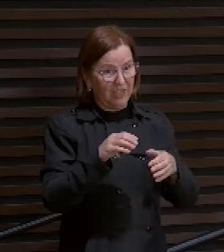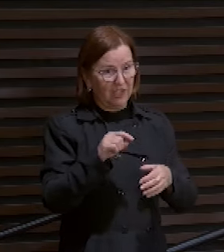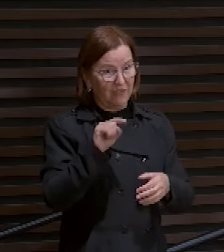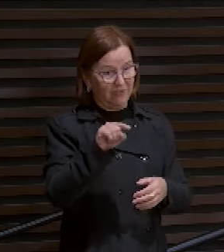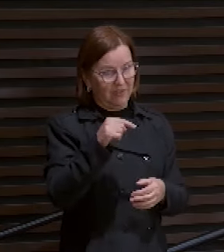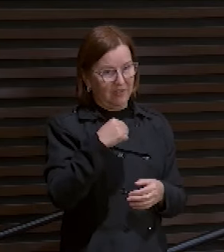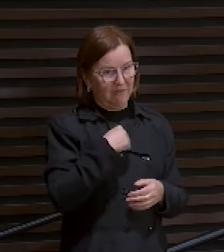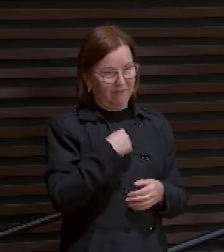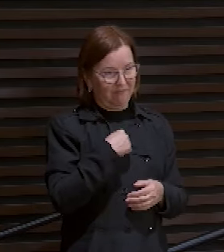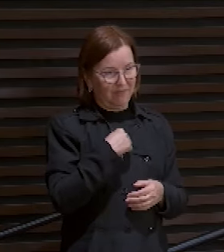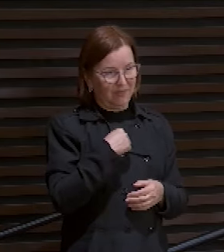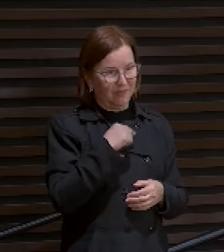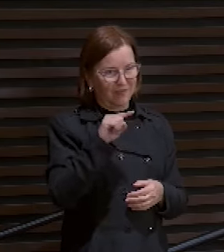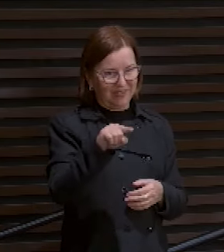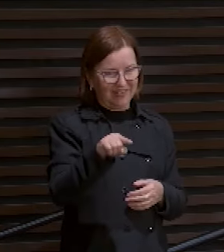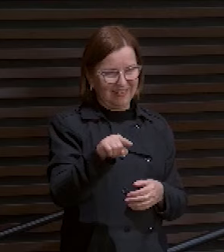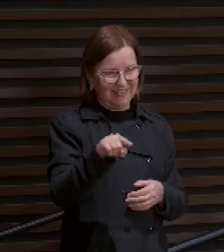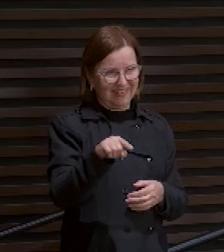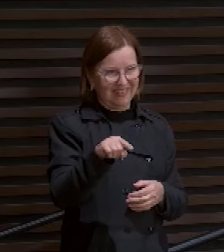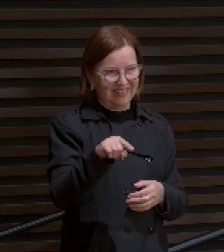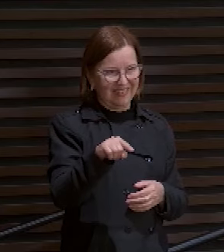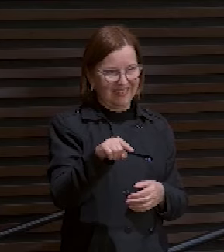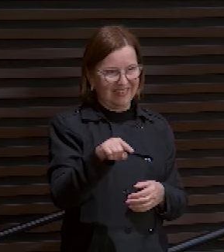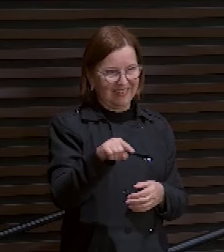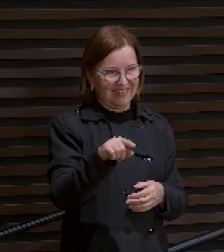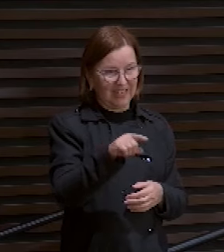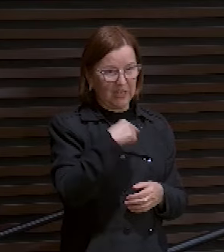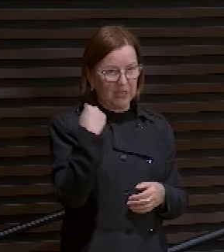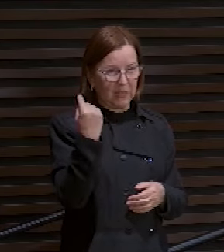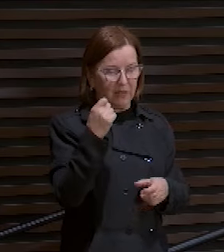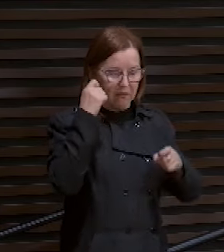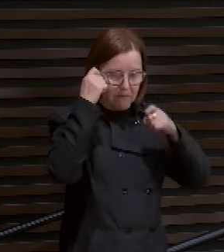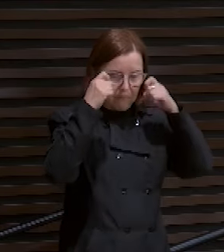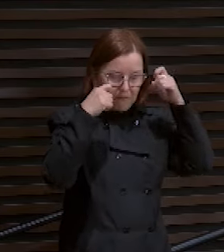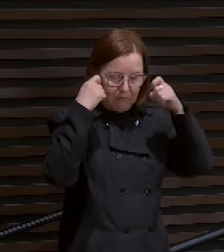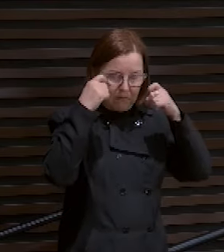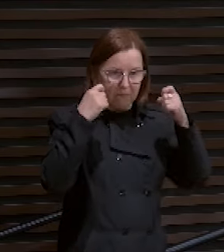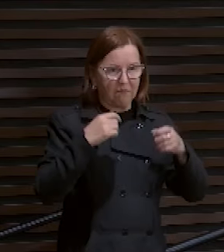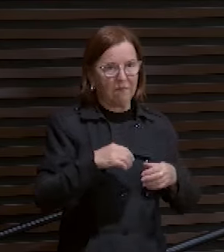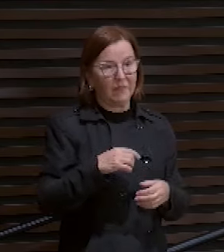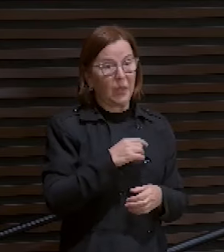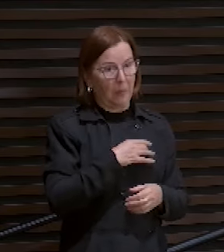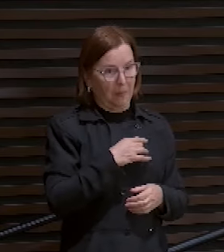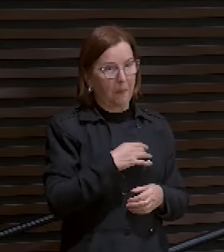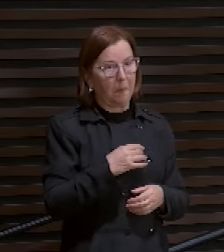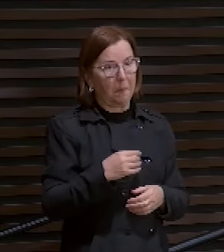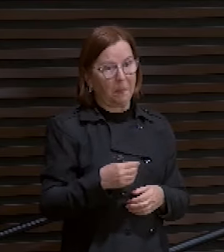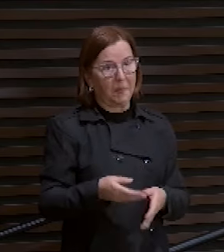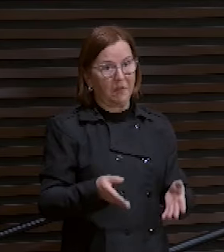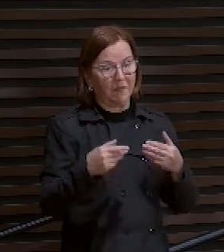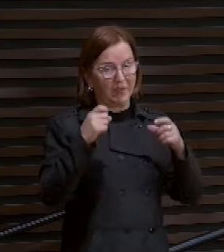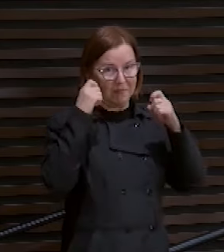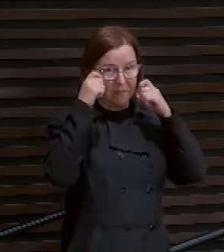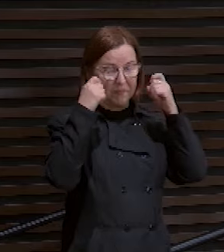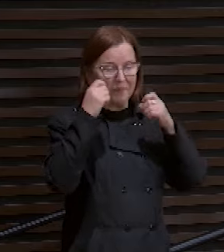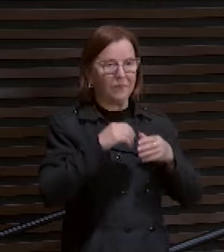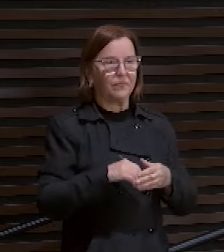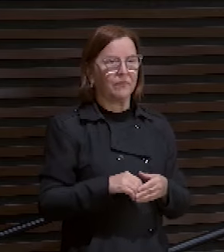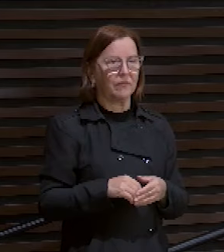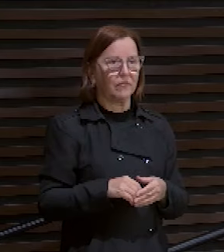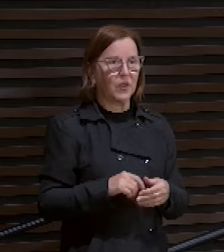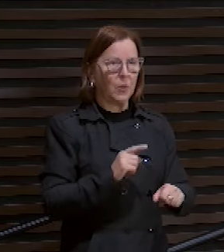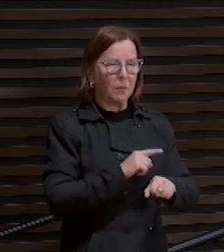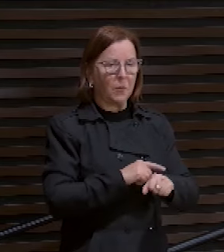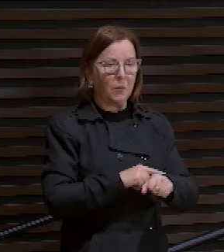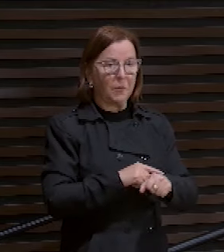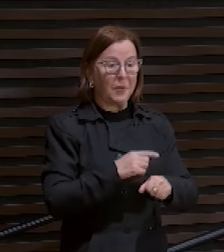nós atormentados. O medo. medo produz e tormenta. Quando eu estiver com medo,